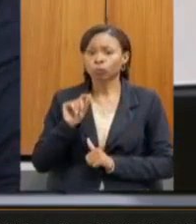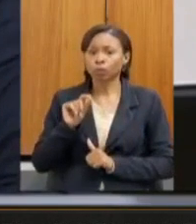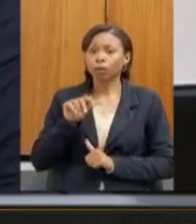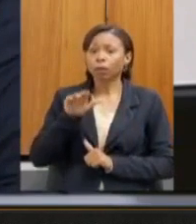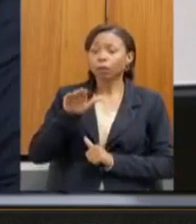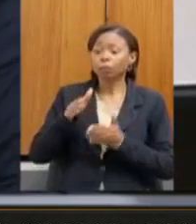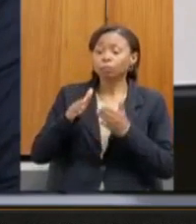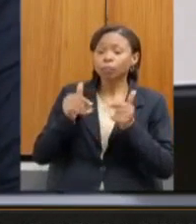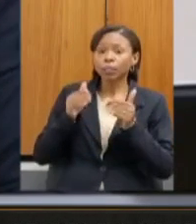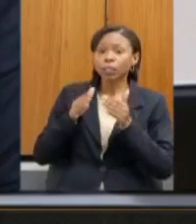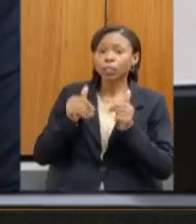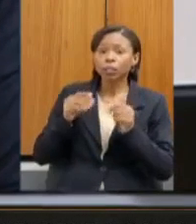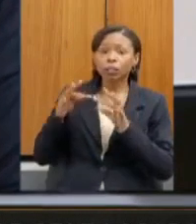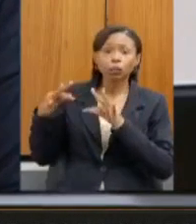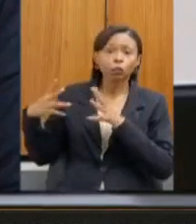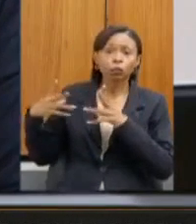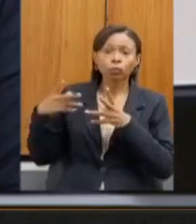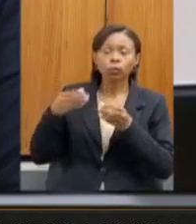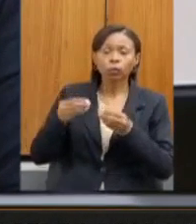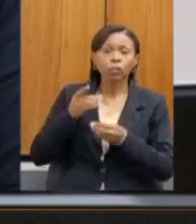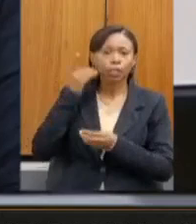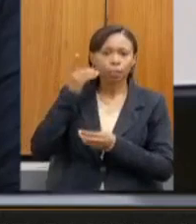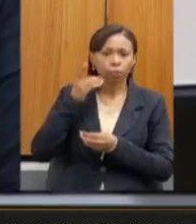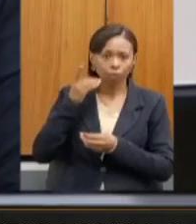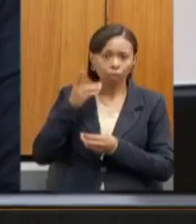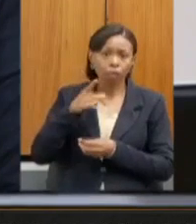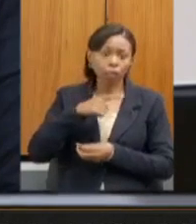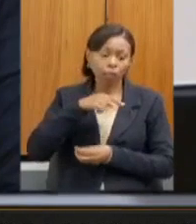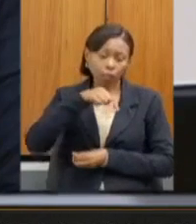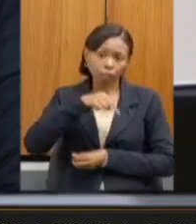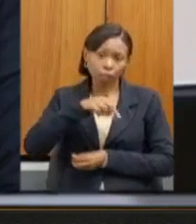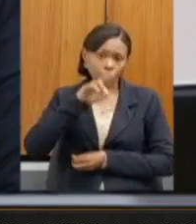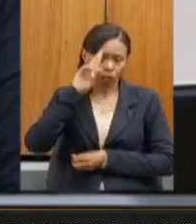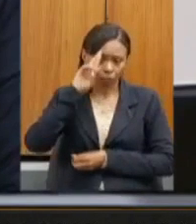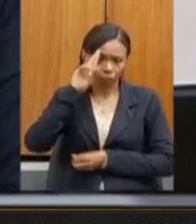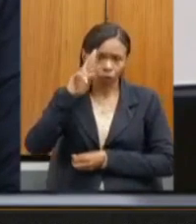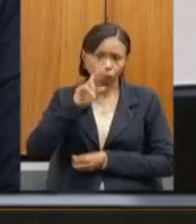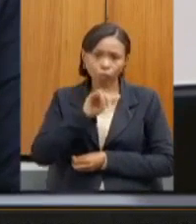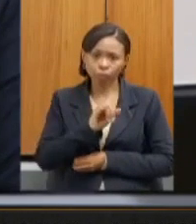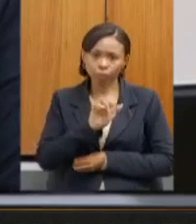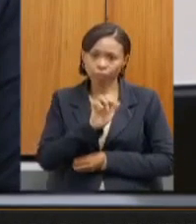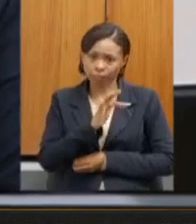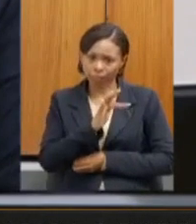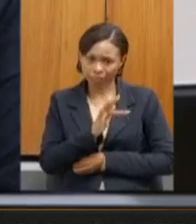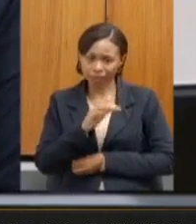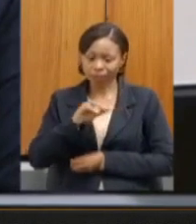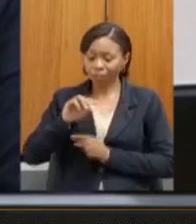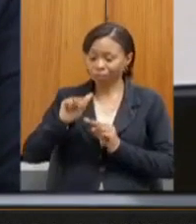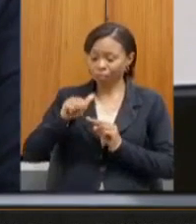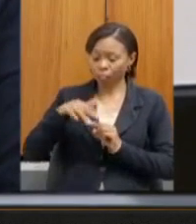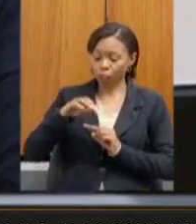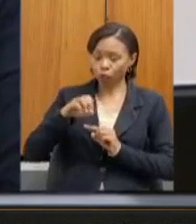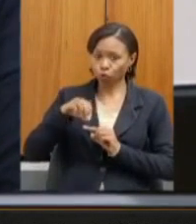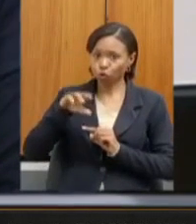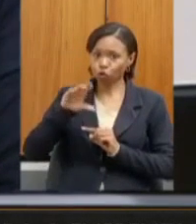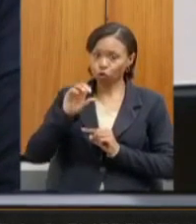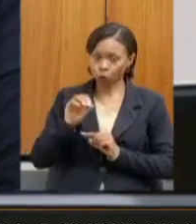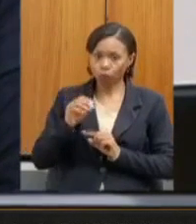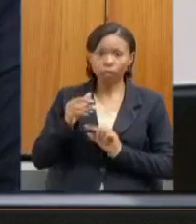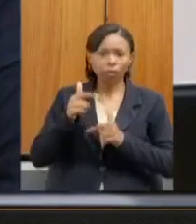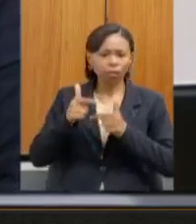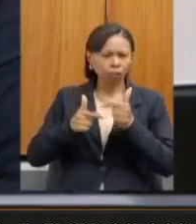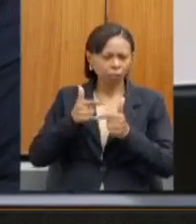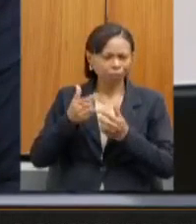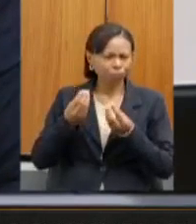deputados dessa casa. Está aqui o nosso diretor do IEF, Antônio Malar, que nós trabalhamos muito no ano passado,